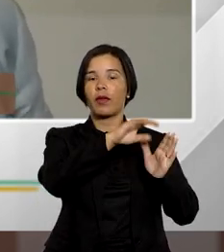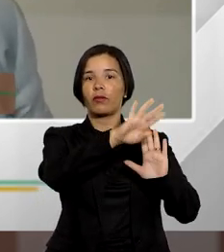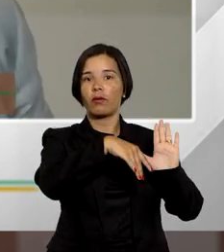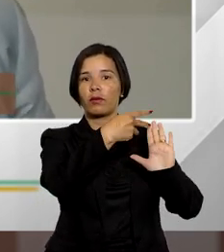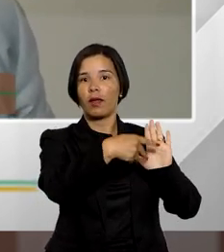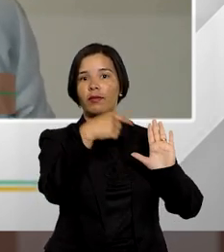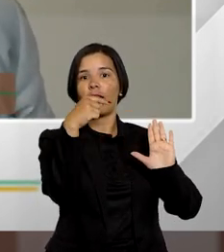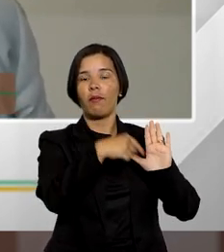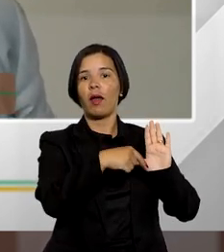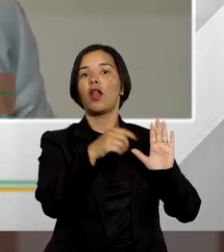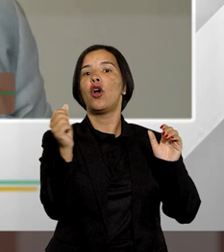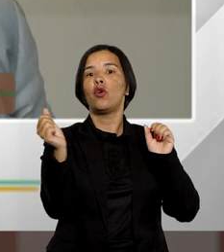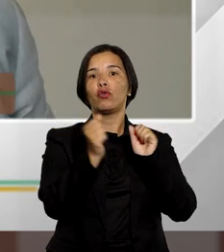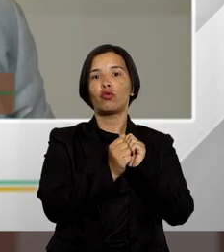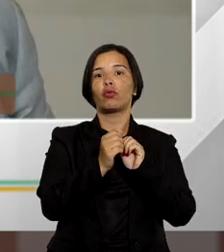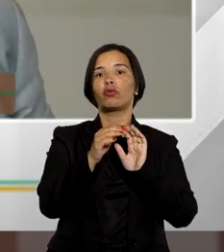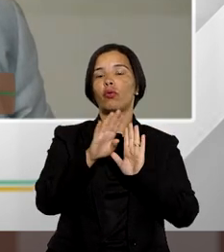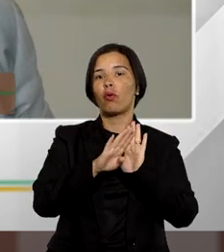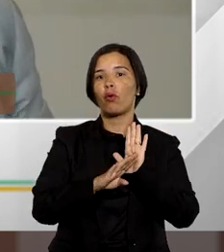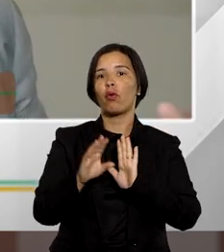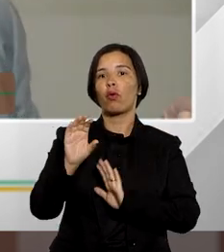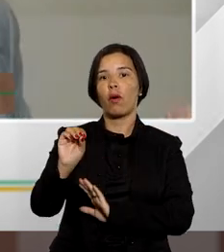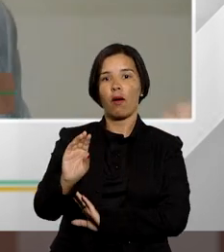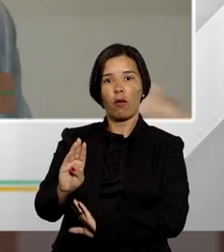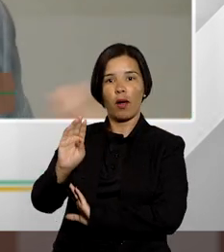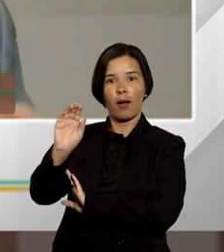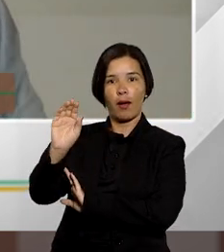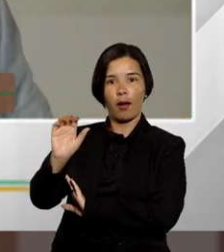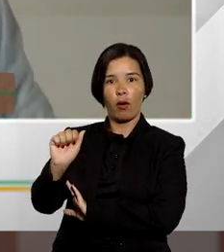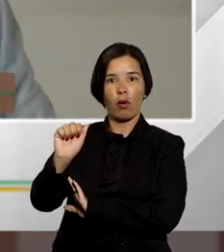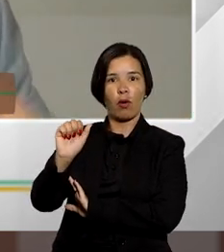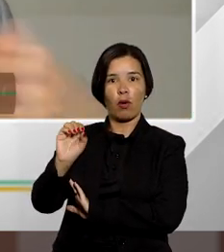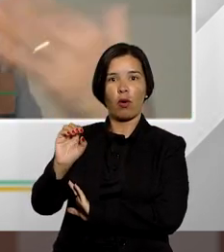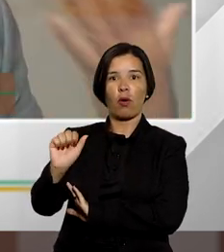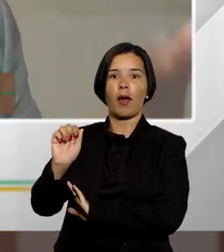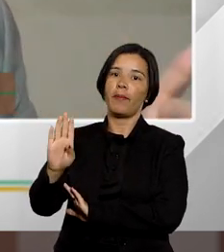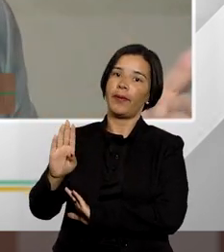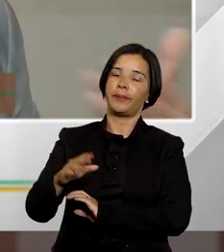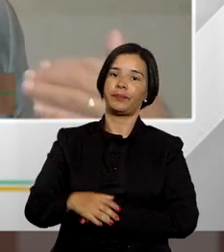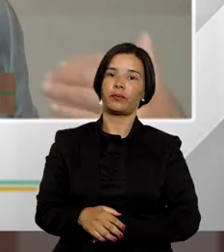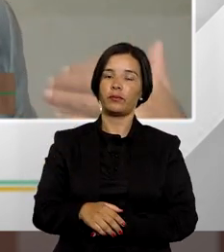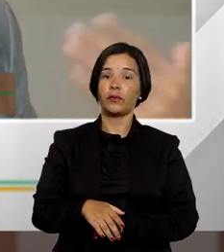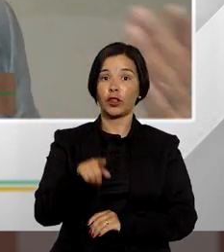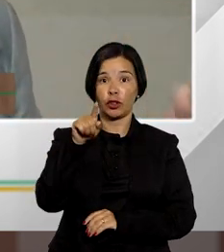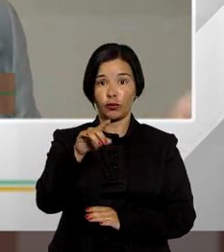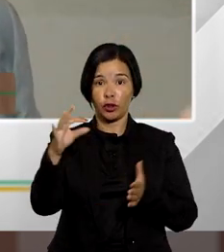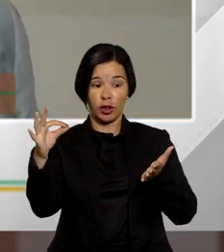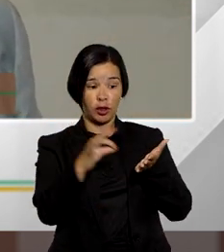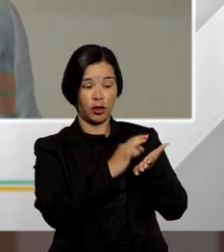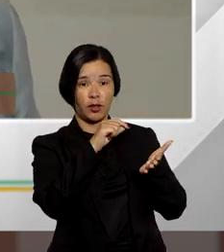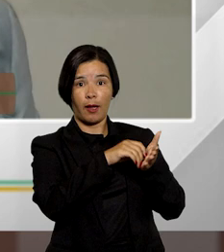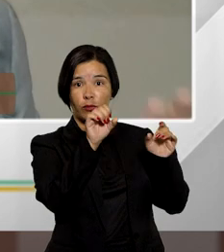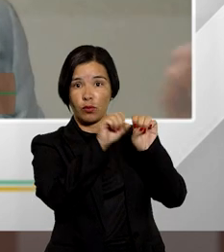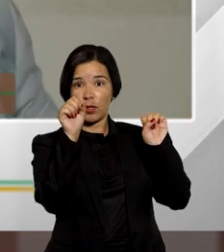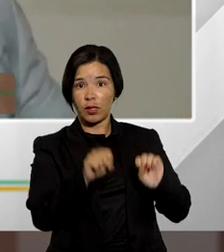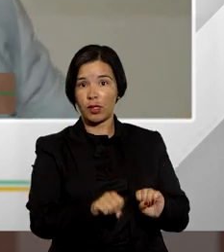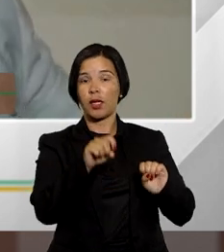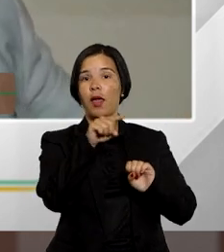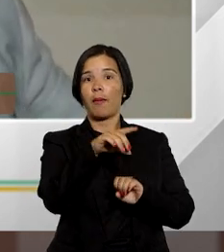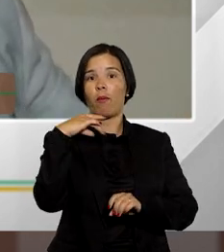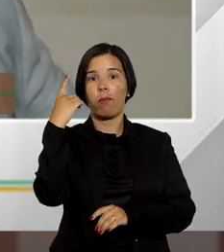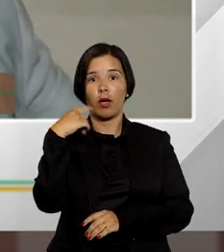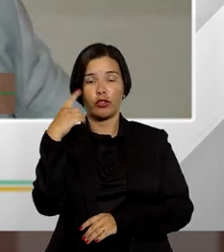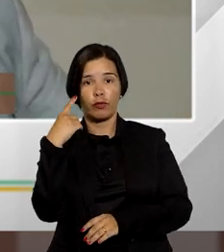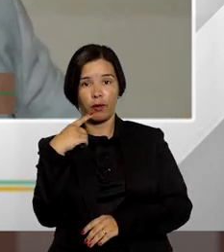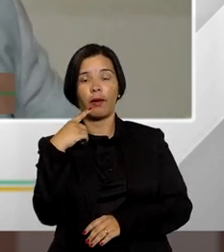termos da tabela do convênio ali estipulado ou seja você se inscreve num sistema aqui em Santa Catarina